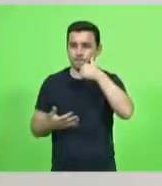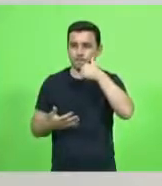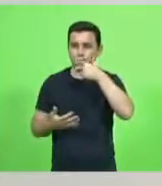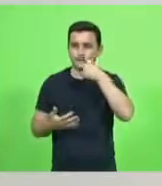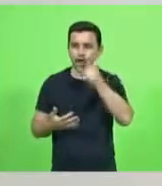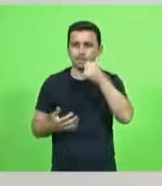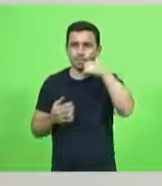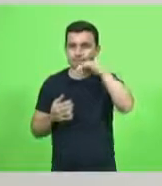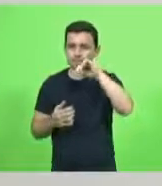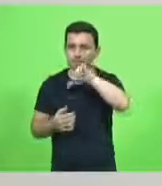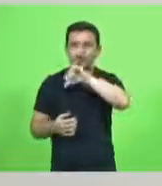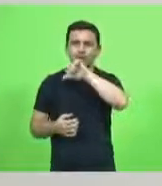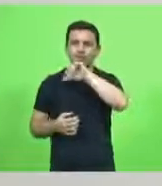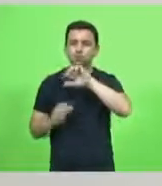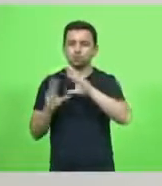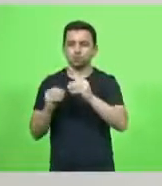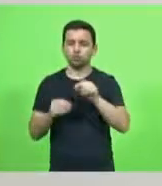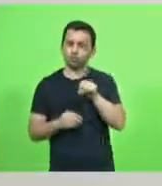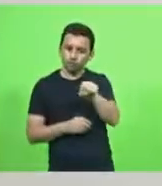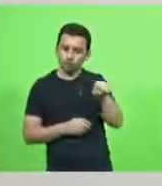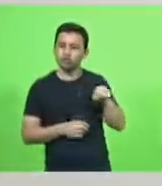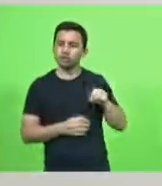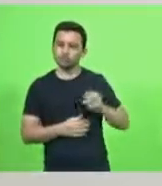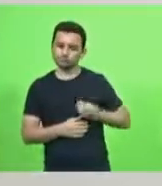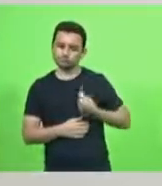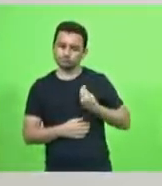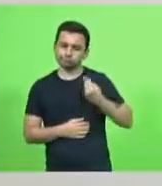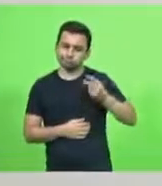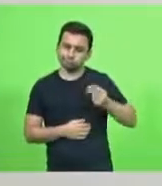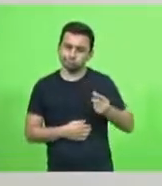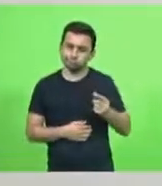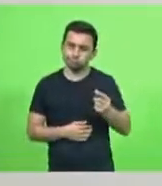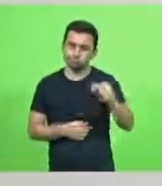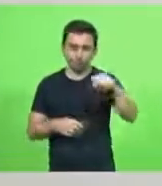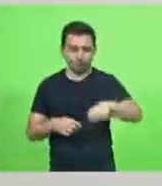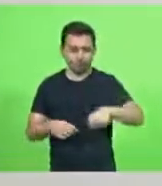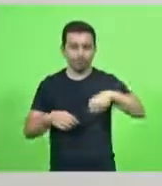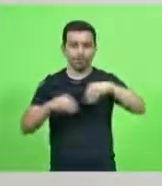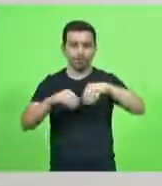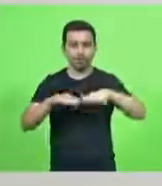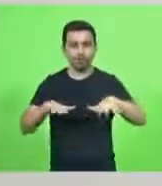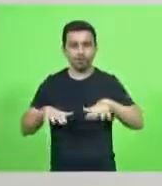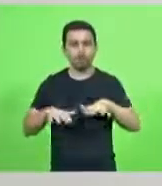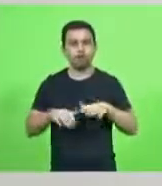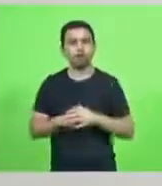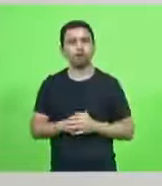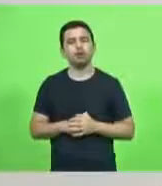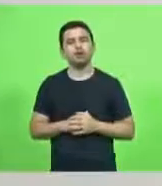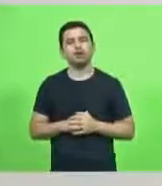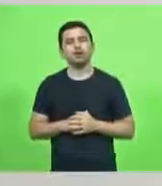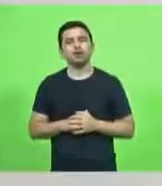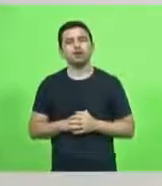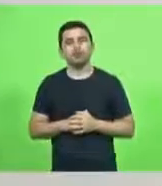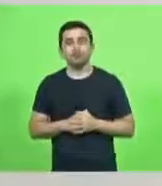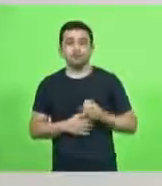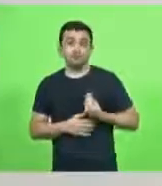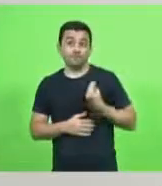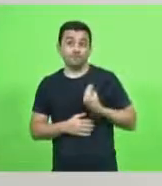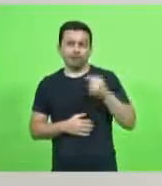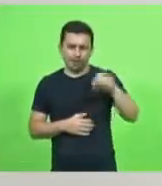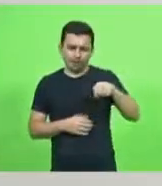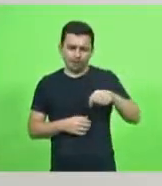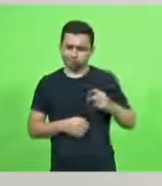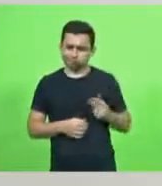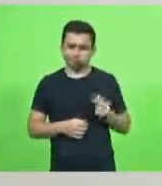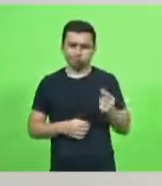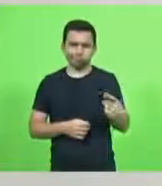para que os teus dias sejam prolongados na terra dias prolongados na terra não é que eu vou viver mais